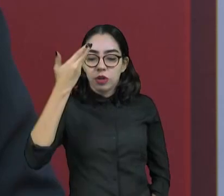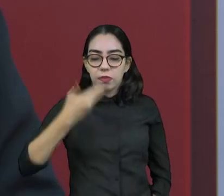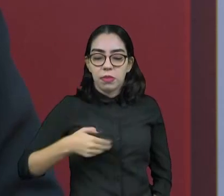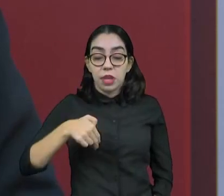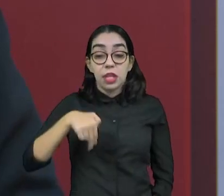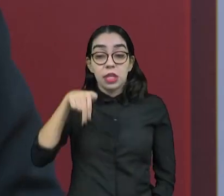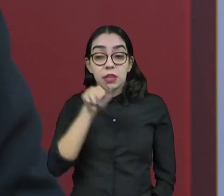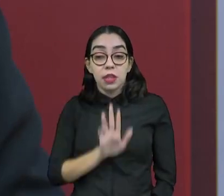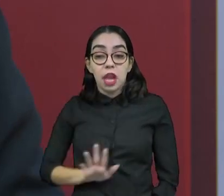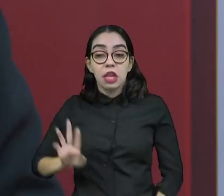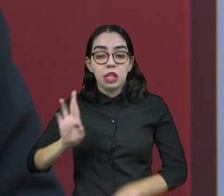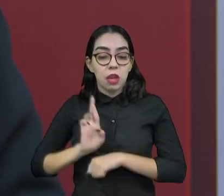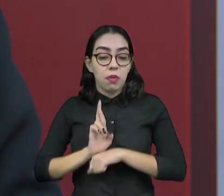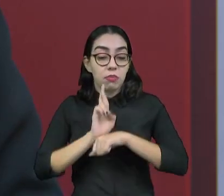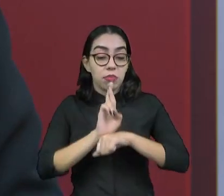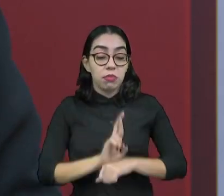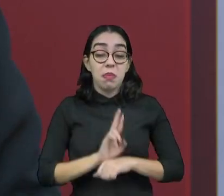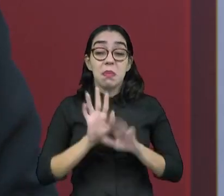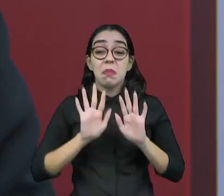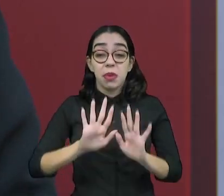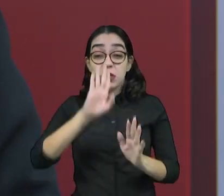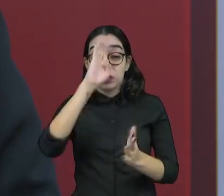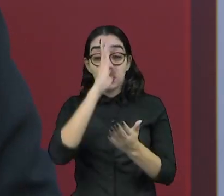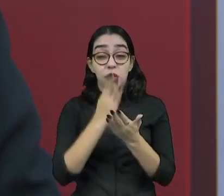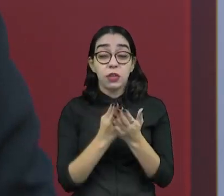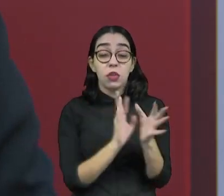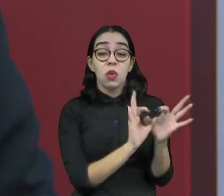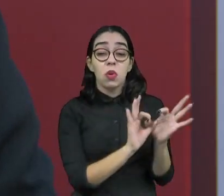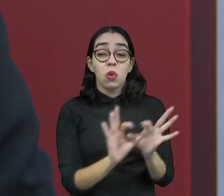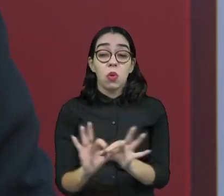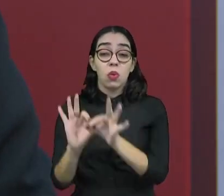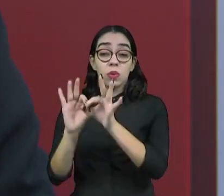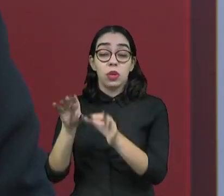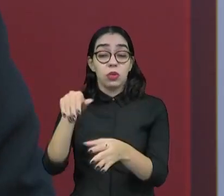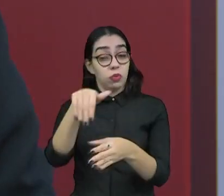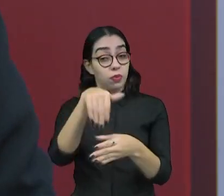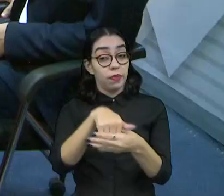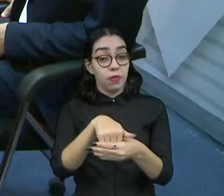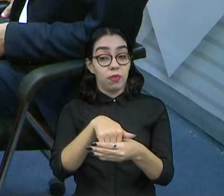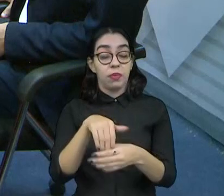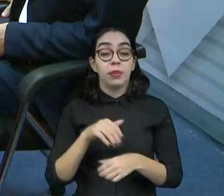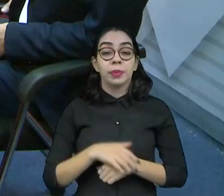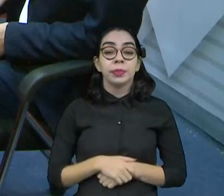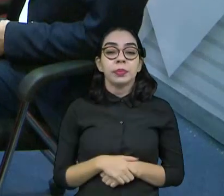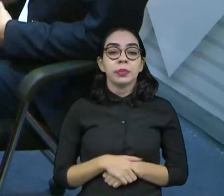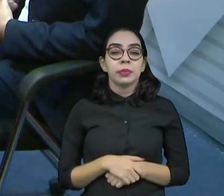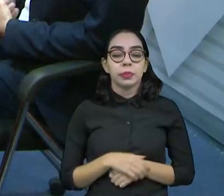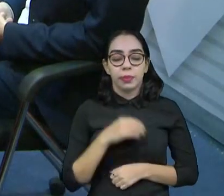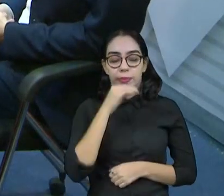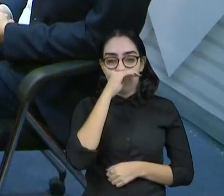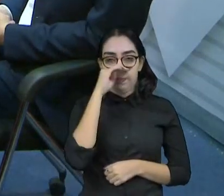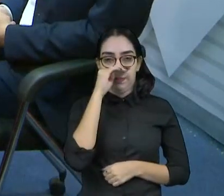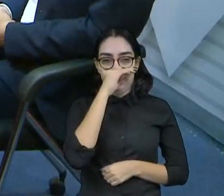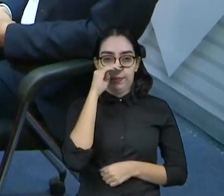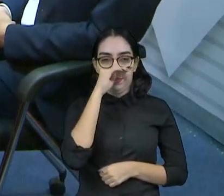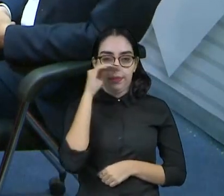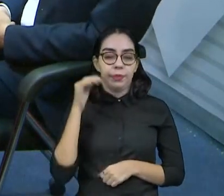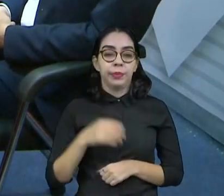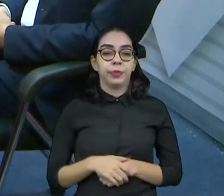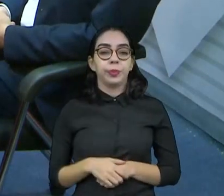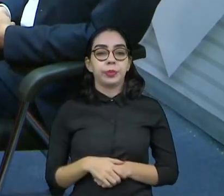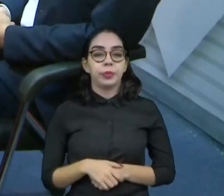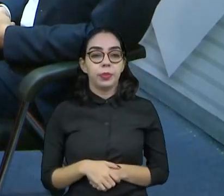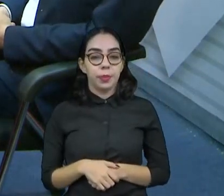muito mais parte de um contexto eleitoral do que qualquer outra coisa. Já imaginou se aquela proposta do